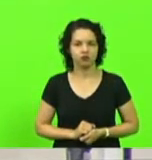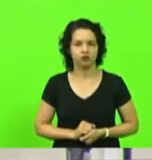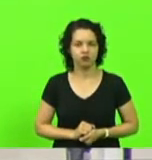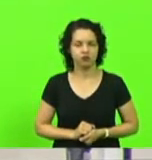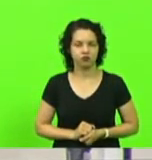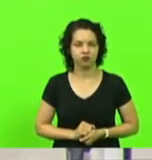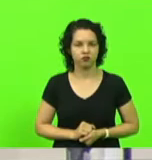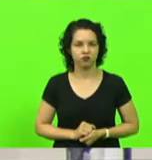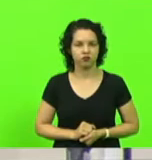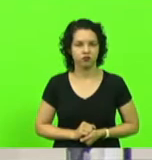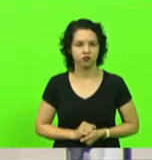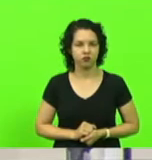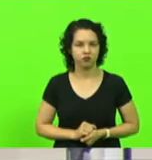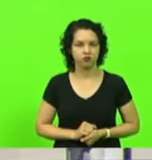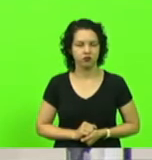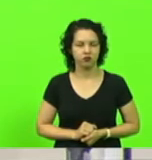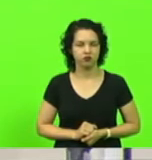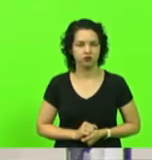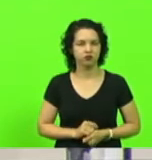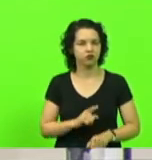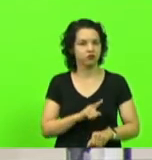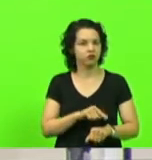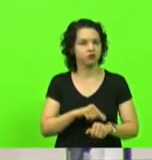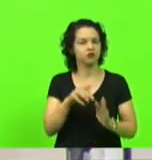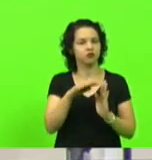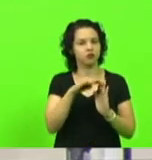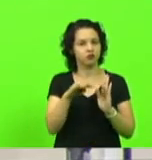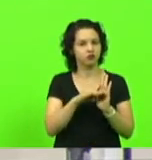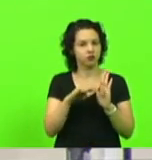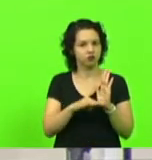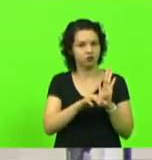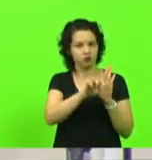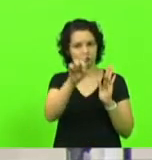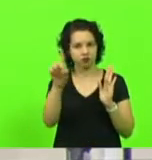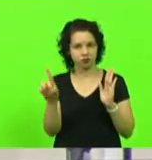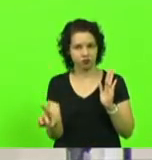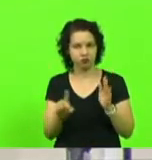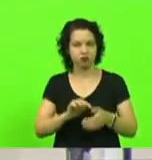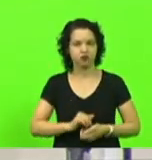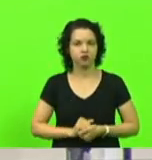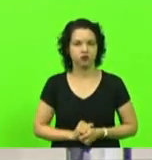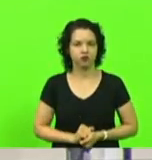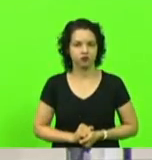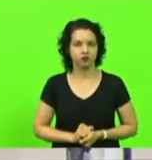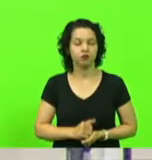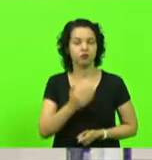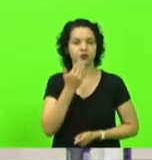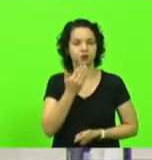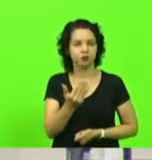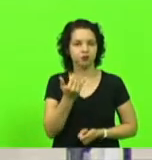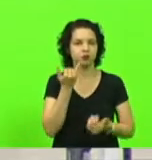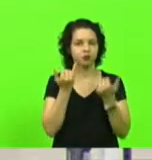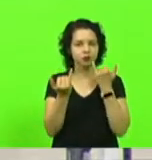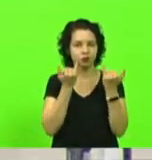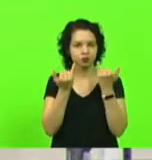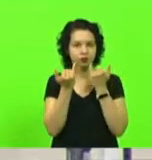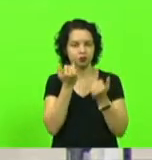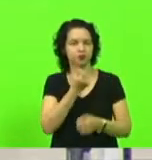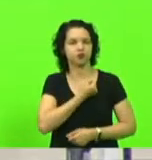políticos. Ordem do dia. Os pedidos de informação números